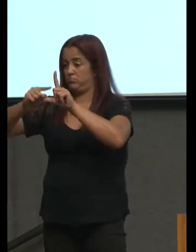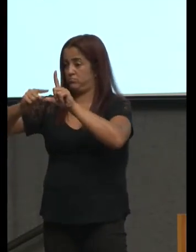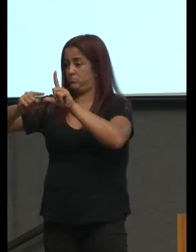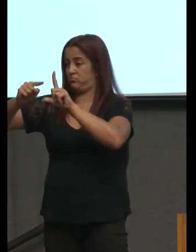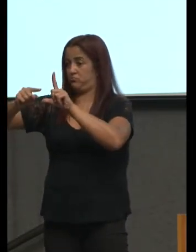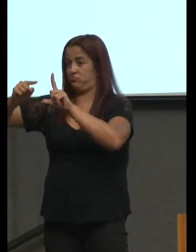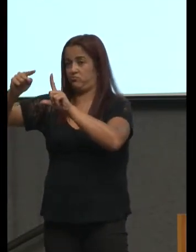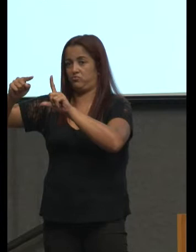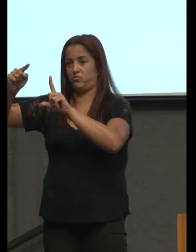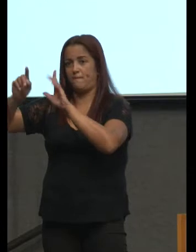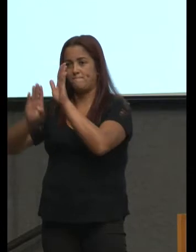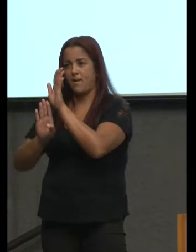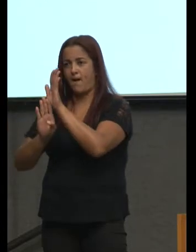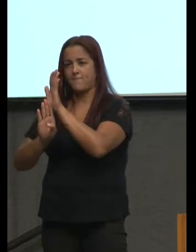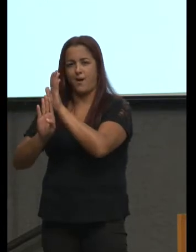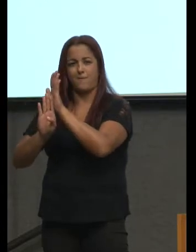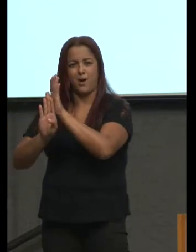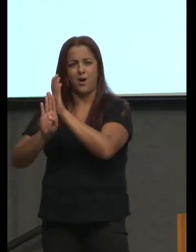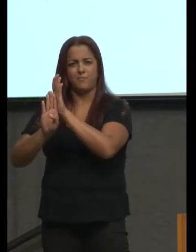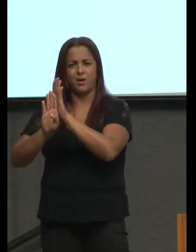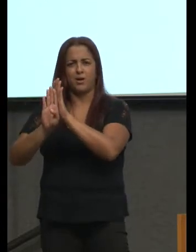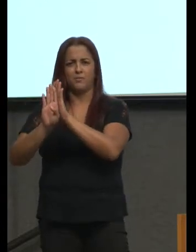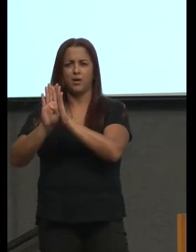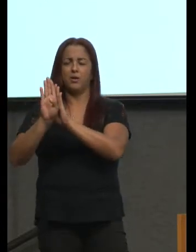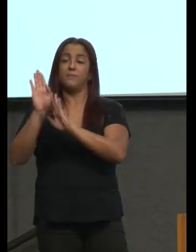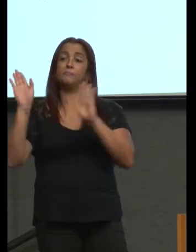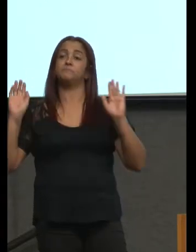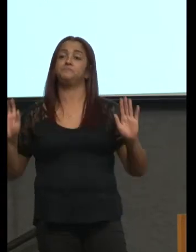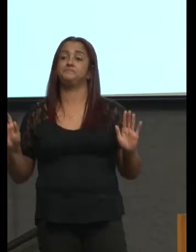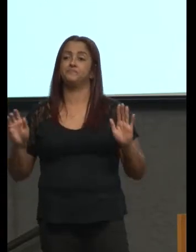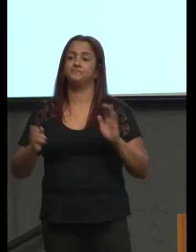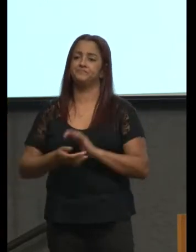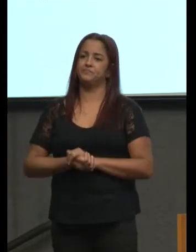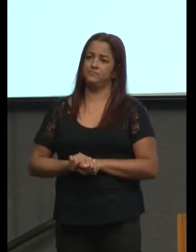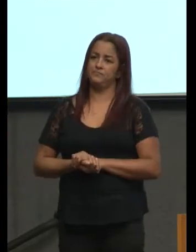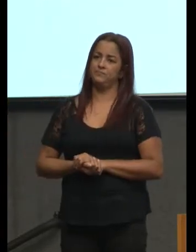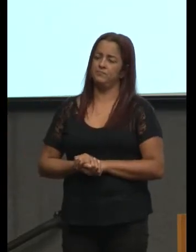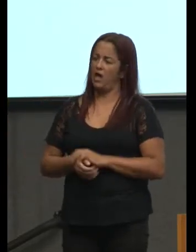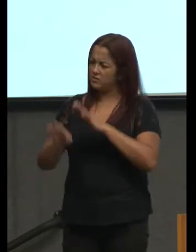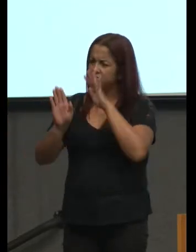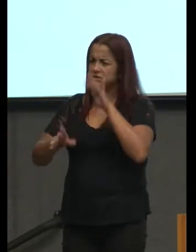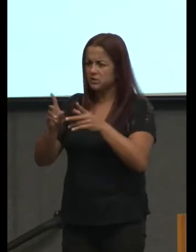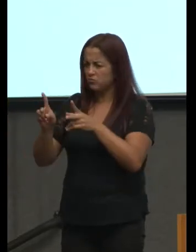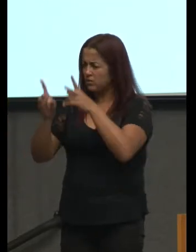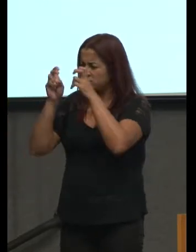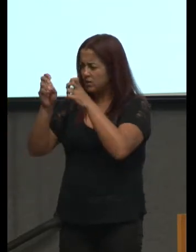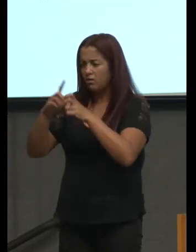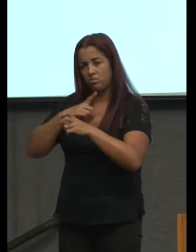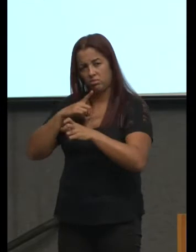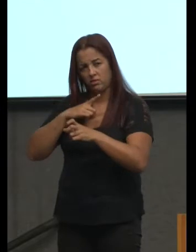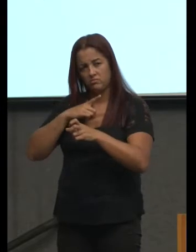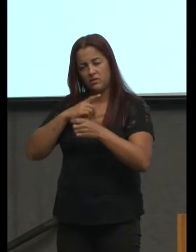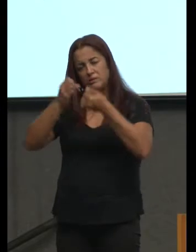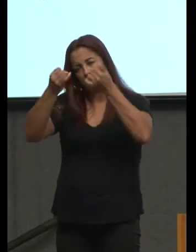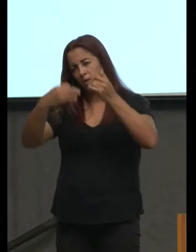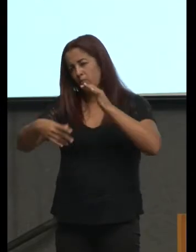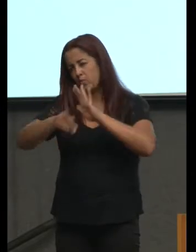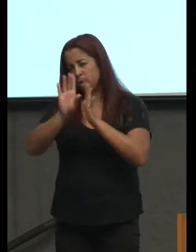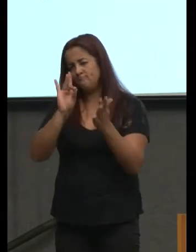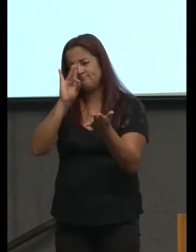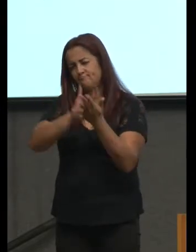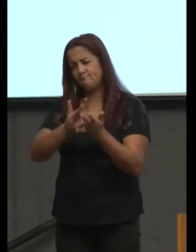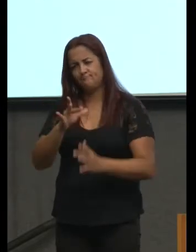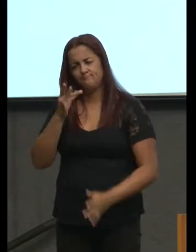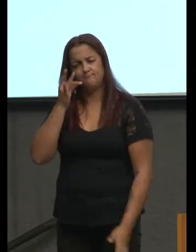e uma coisa e esse é um outro aspecto que enfim que é um dado de realidade que eu queria falar o